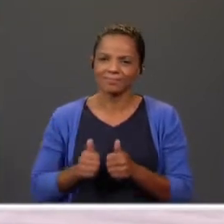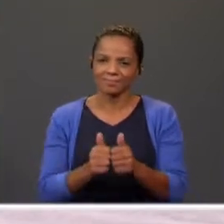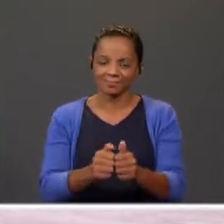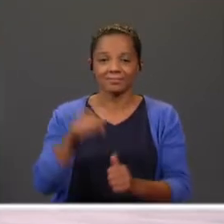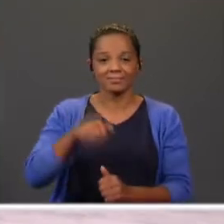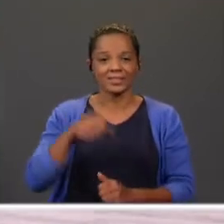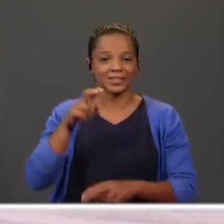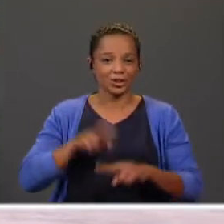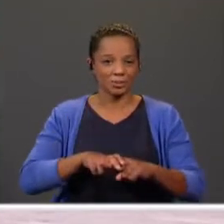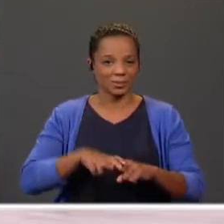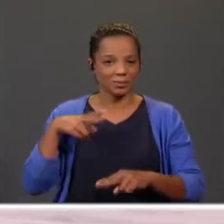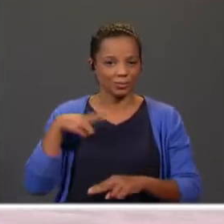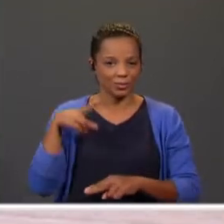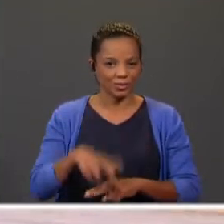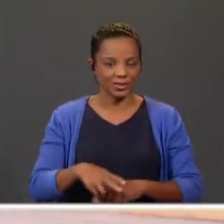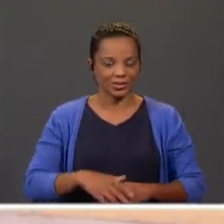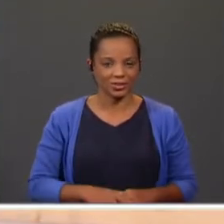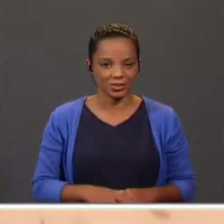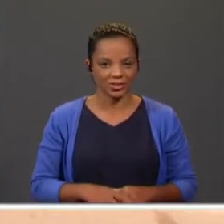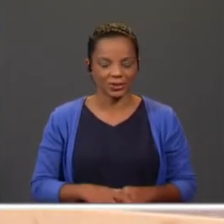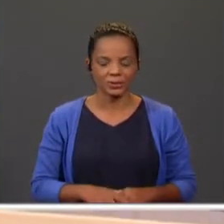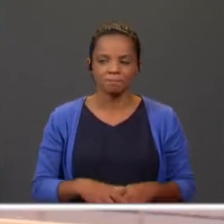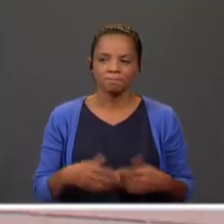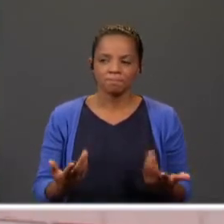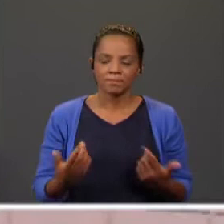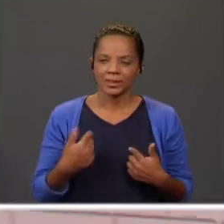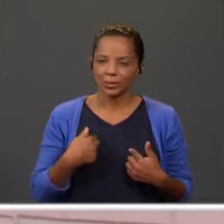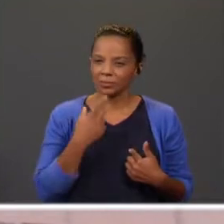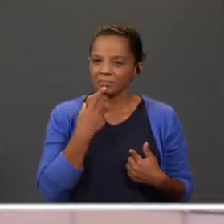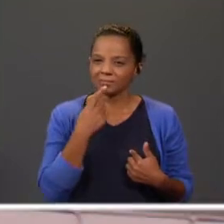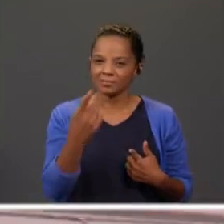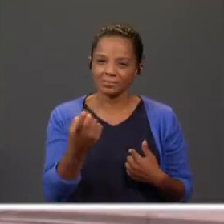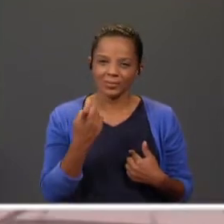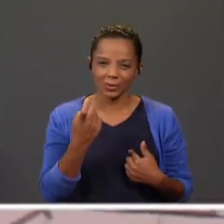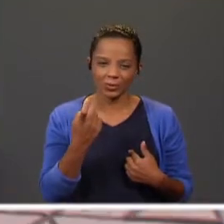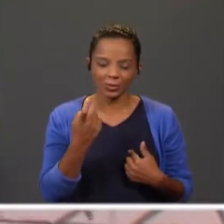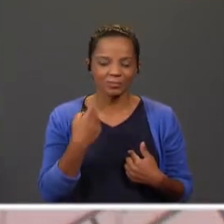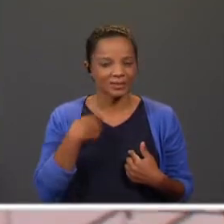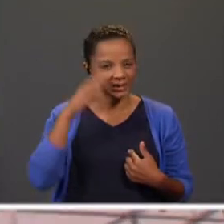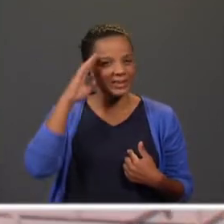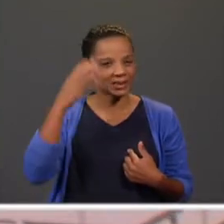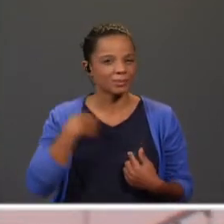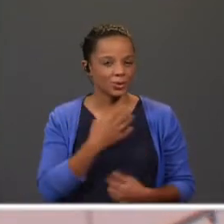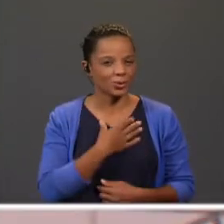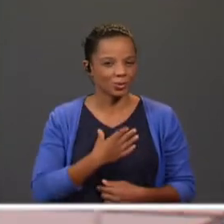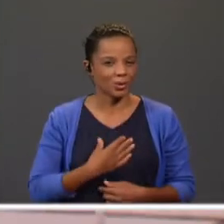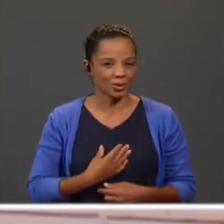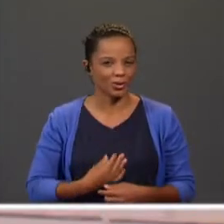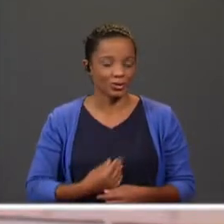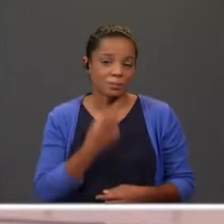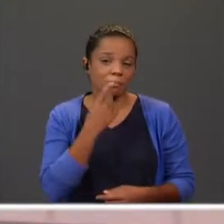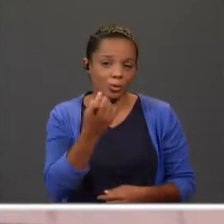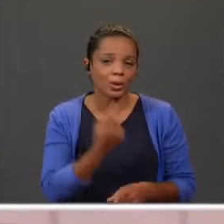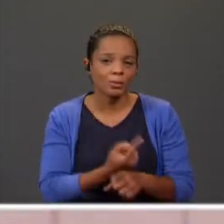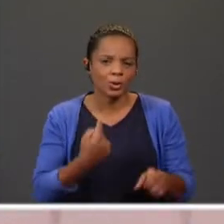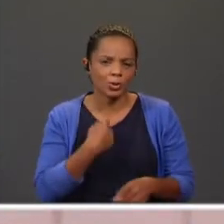aqui na nossa disciplina de português. Vou fazer-te aquela pergunta que sabes que gosto de fazer sempre no início, porque como